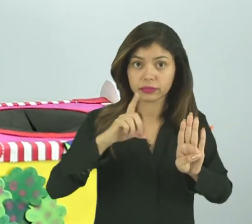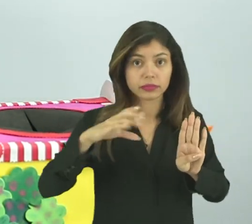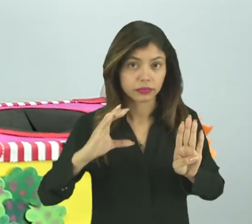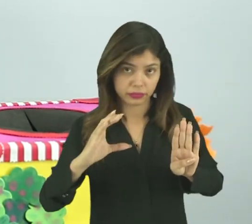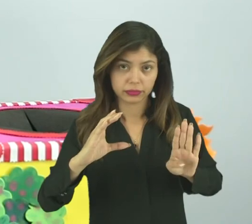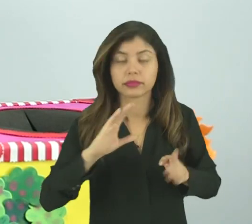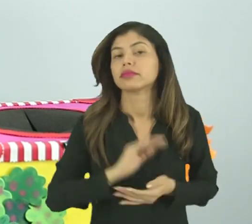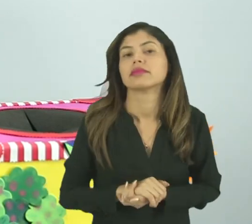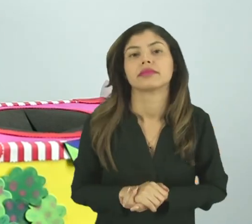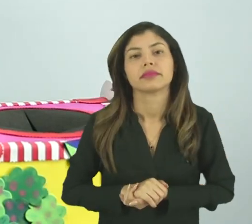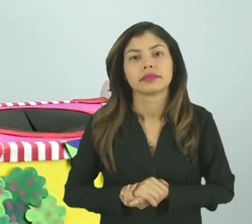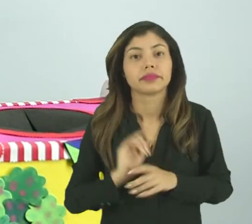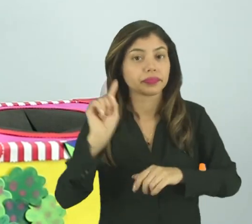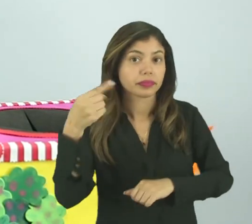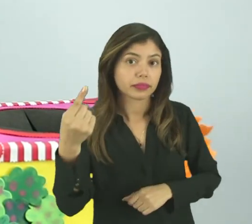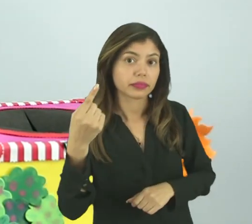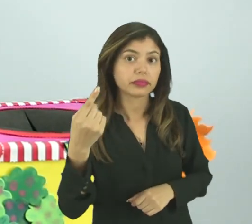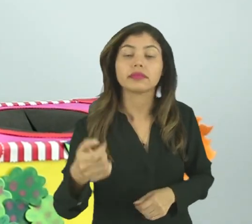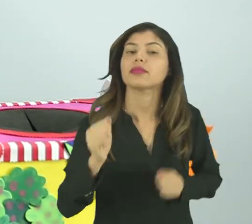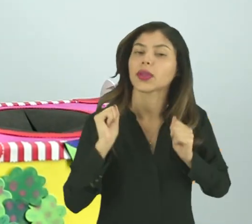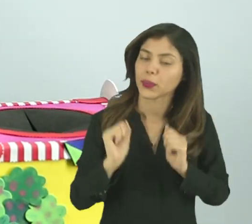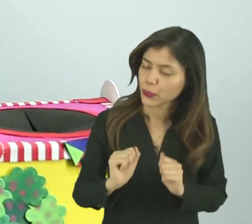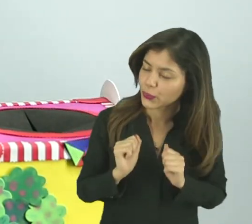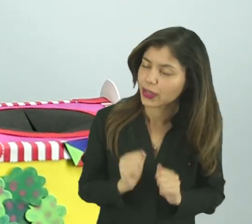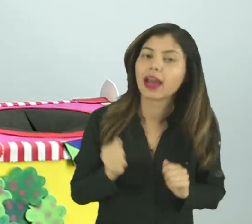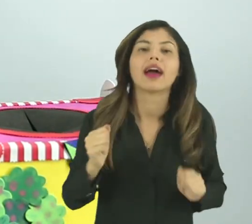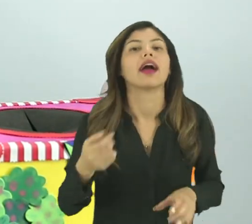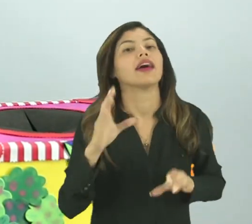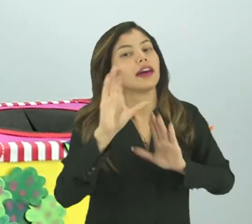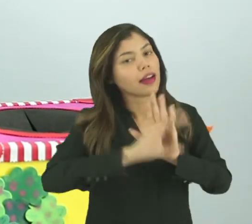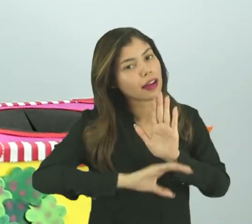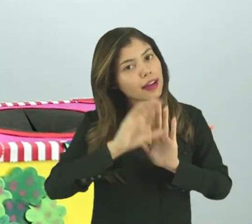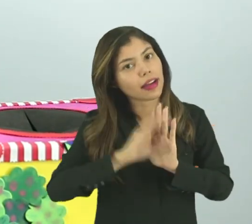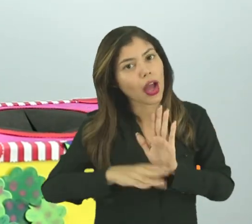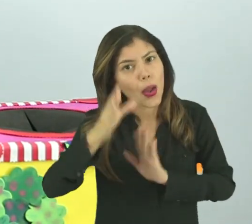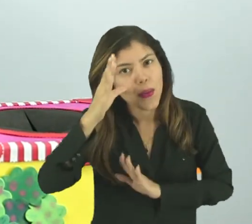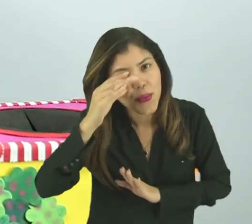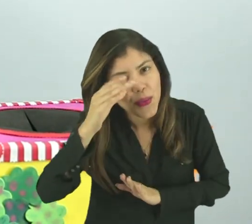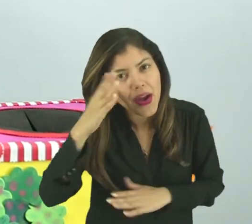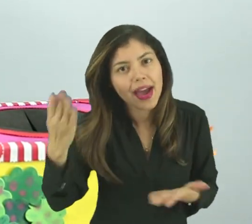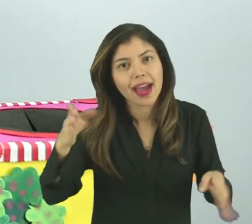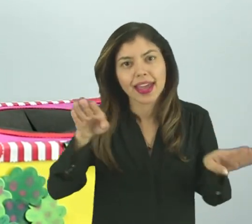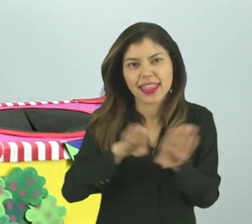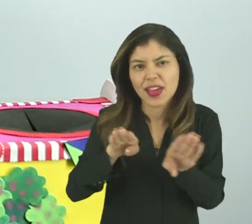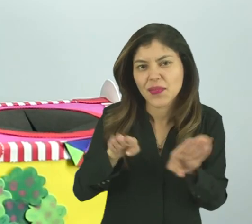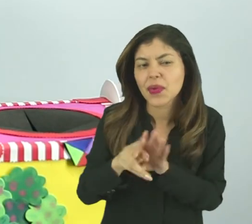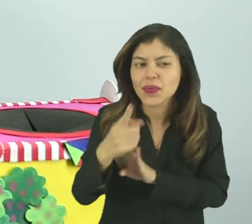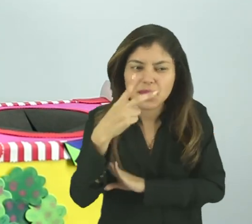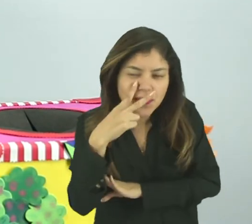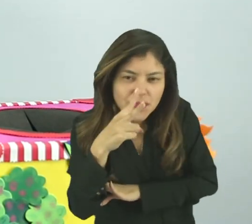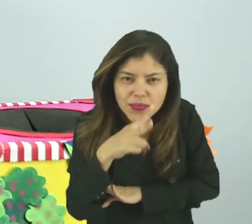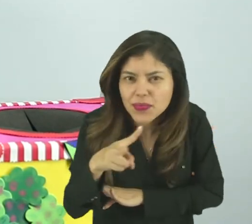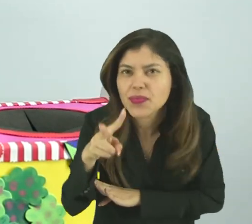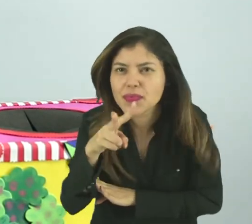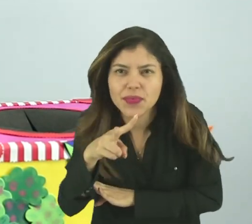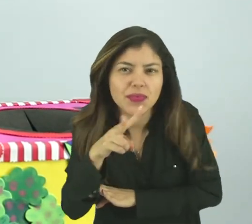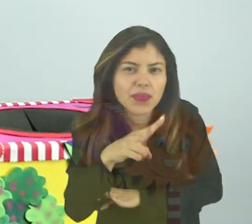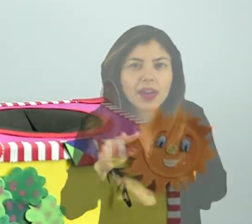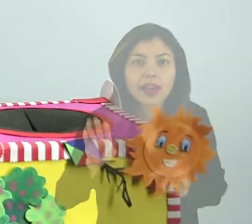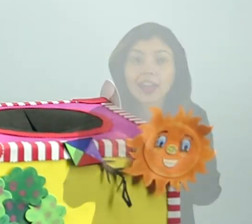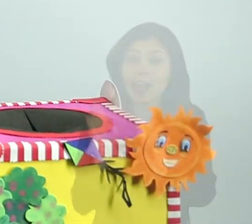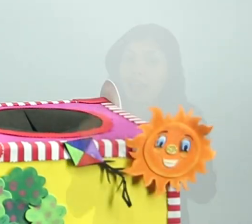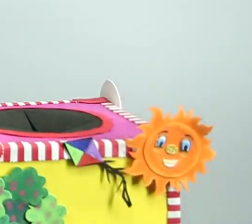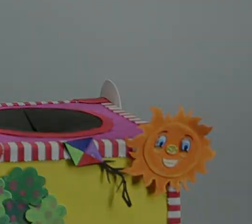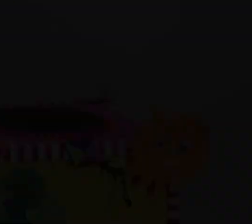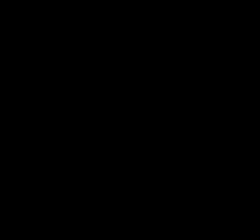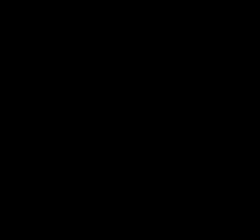plataforma Eduque. Lá, garanto a vocês que tem conteúdos curiosos e atrativos. E até